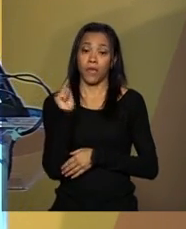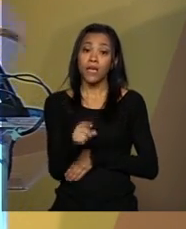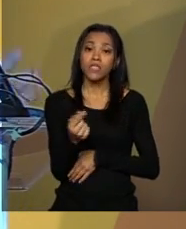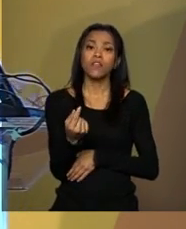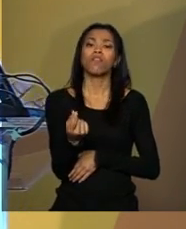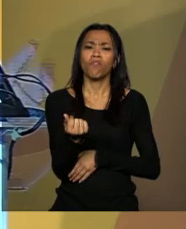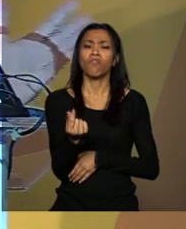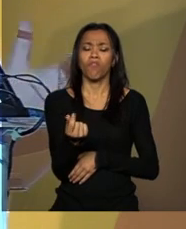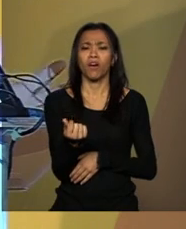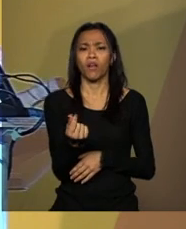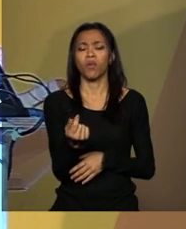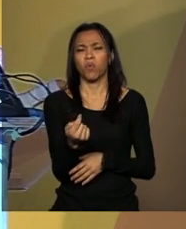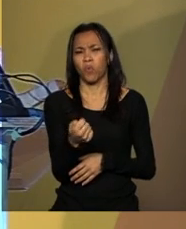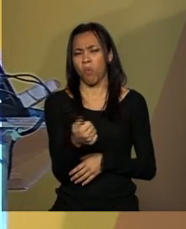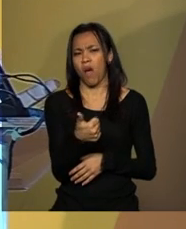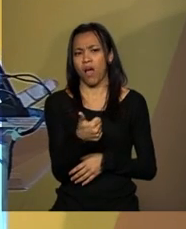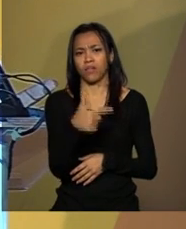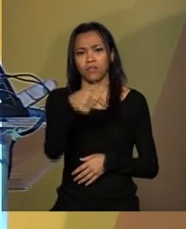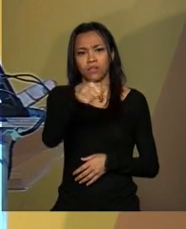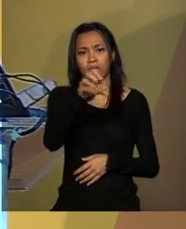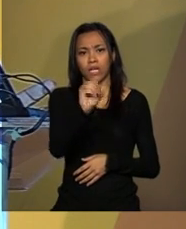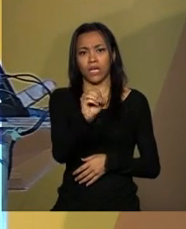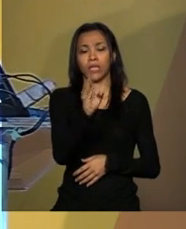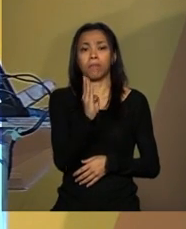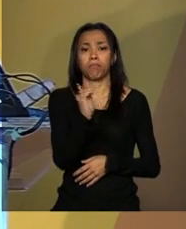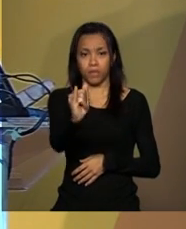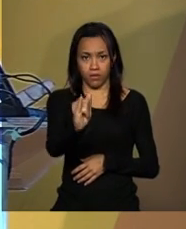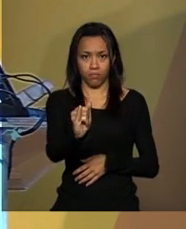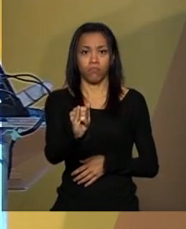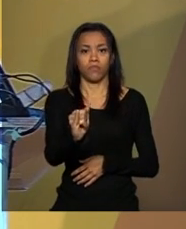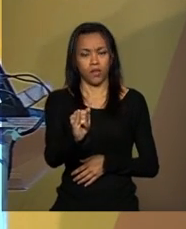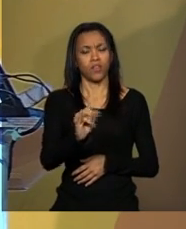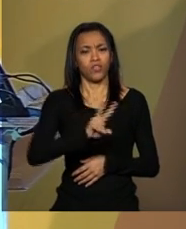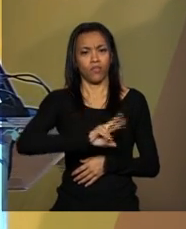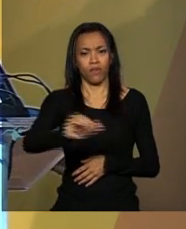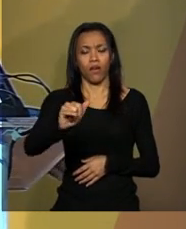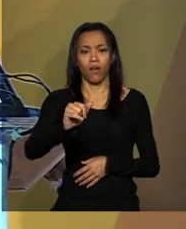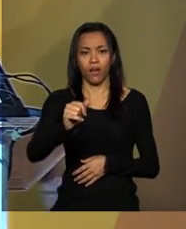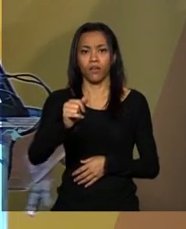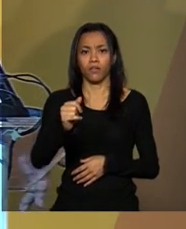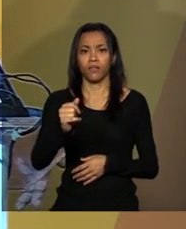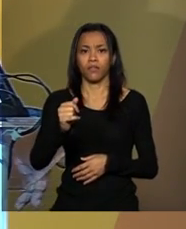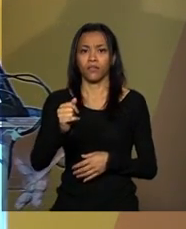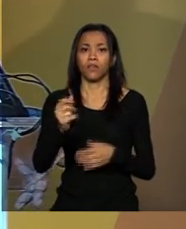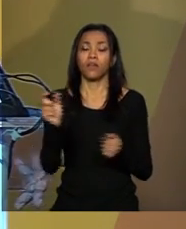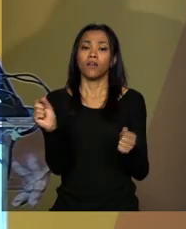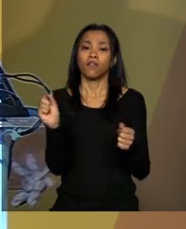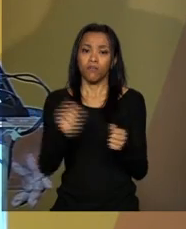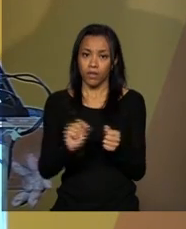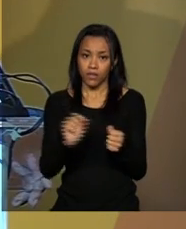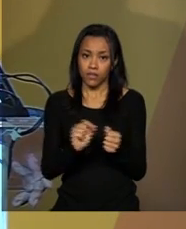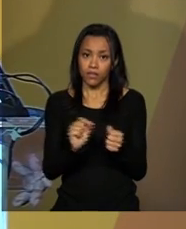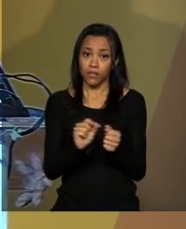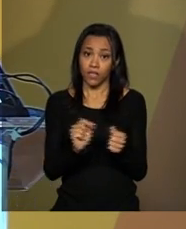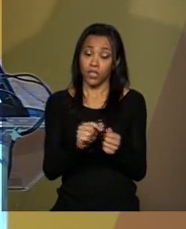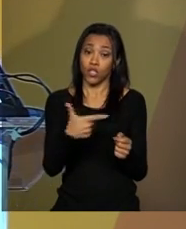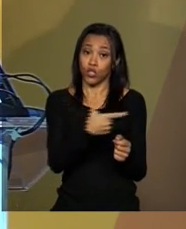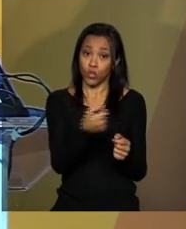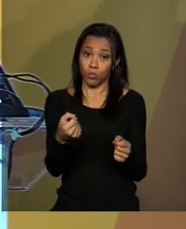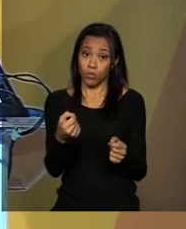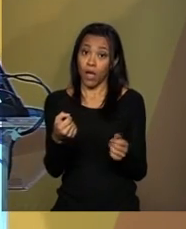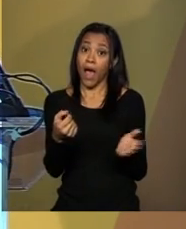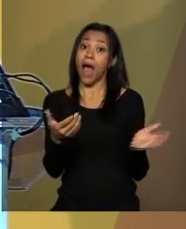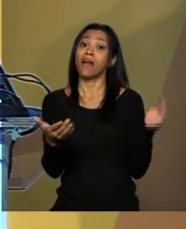70% bilhões nós vamos realizar ainda em 2000, até 2018.